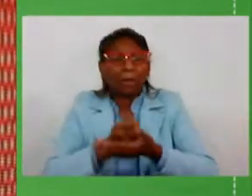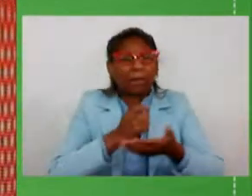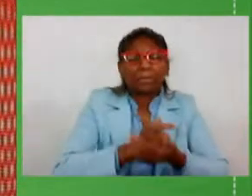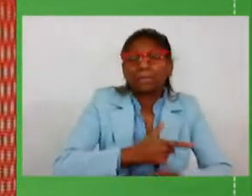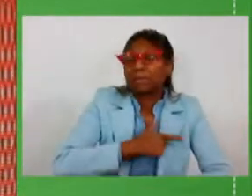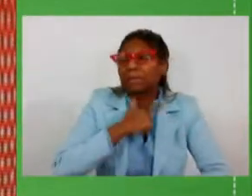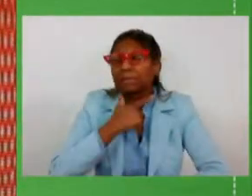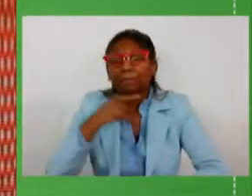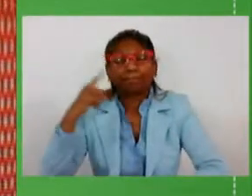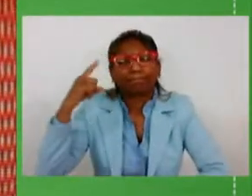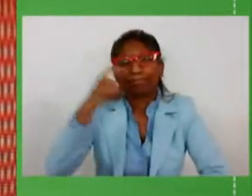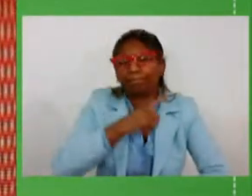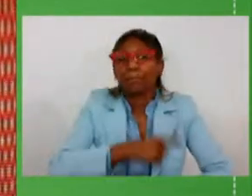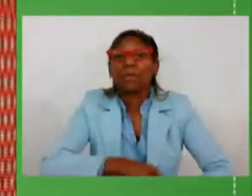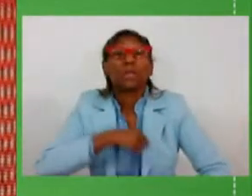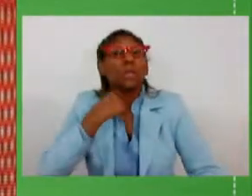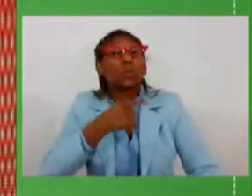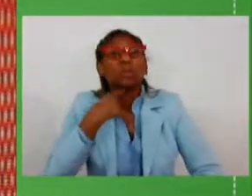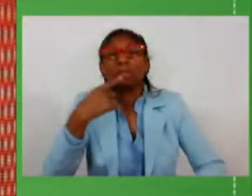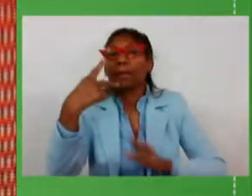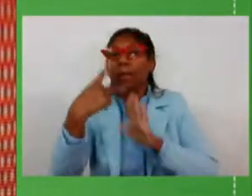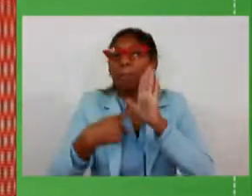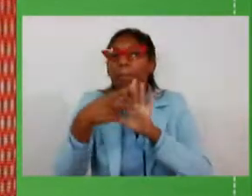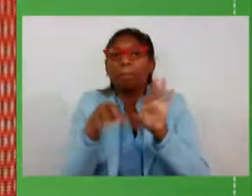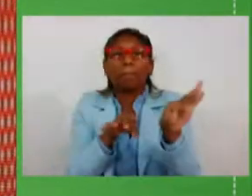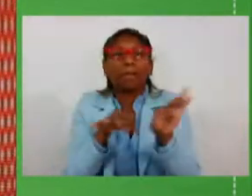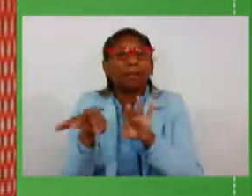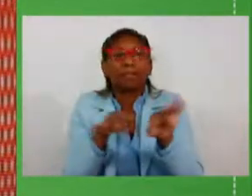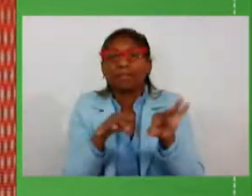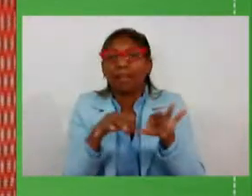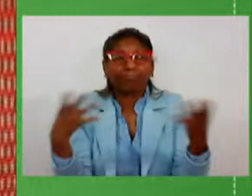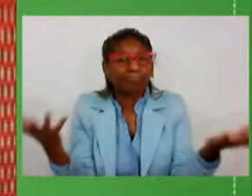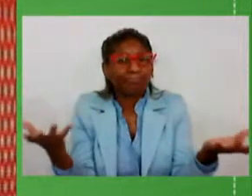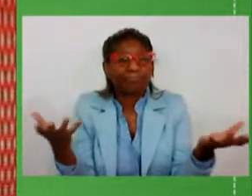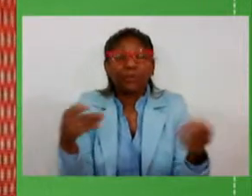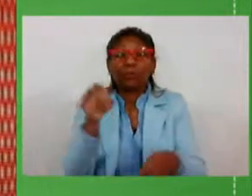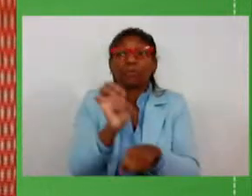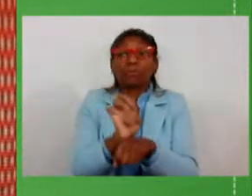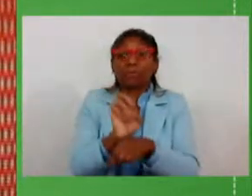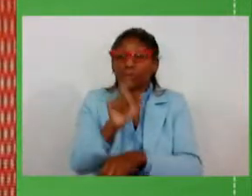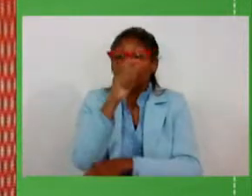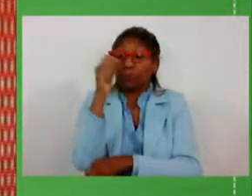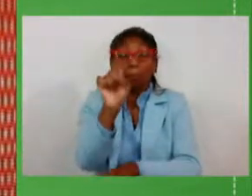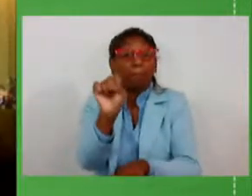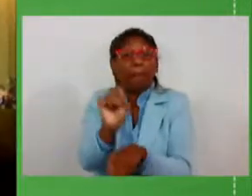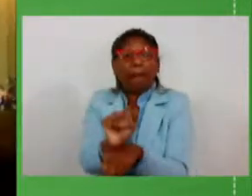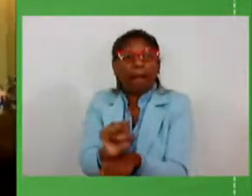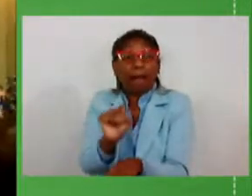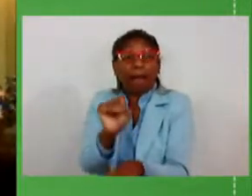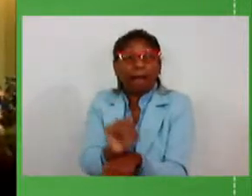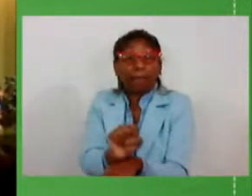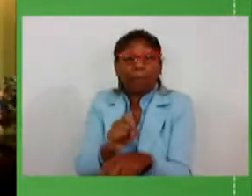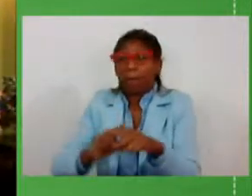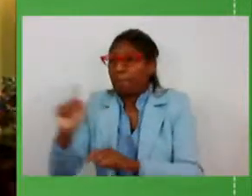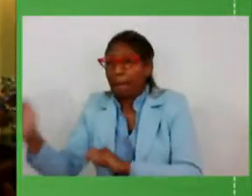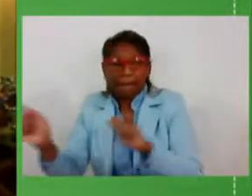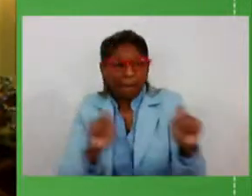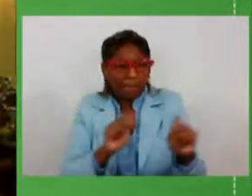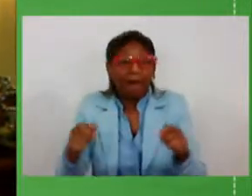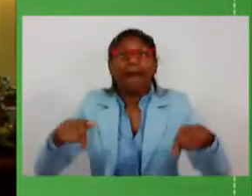a gente não conseguia planejar e movimentar o Estado na direção do futuro. Com as contas, em condição de